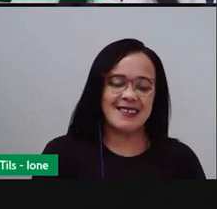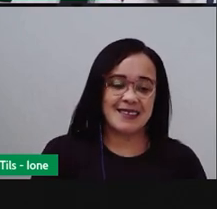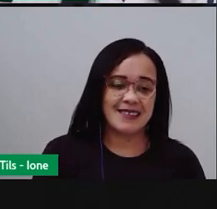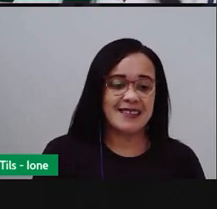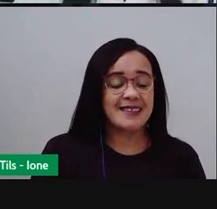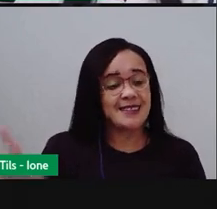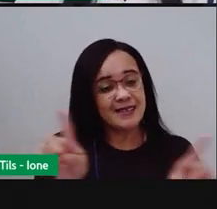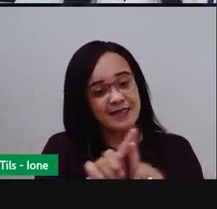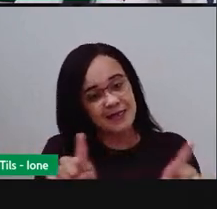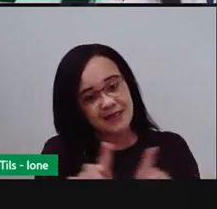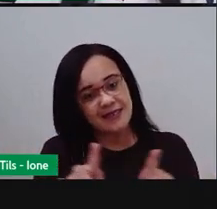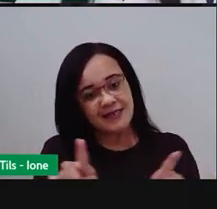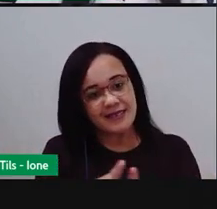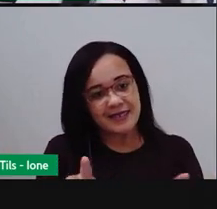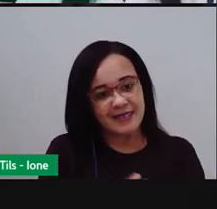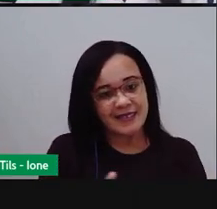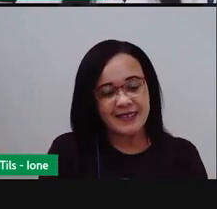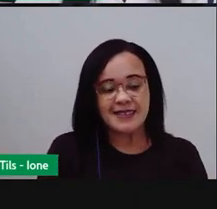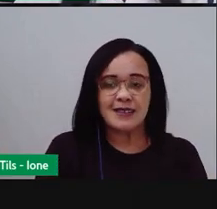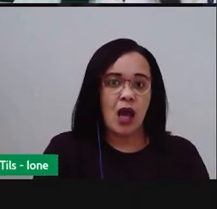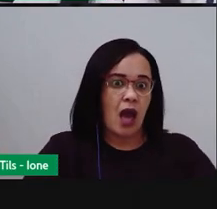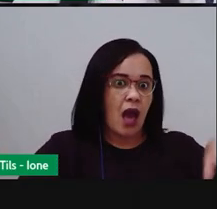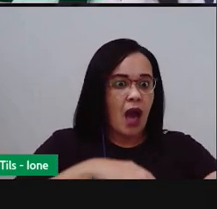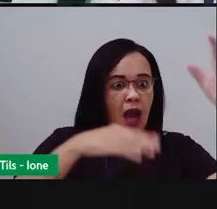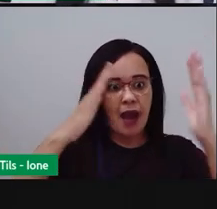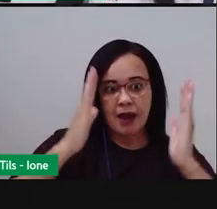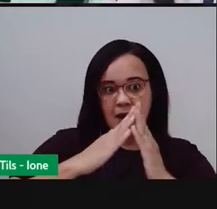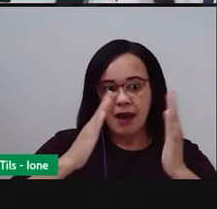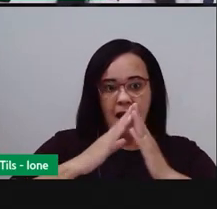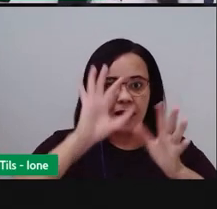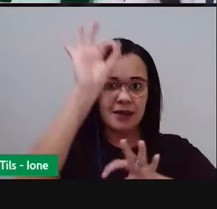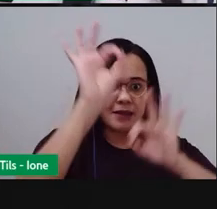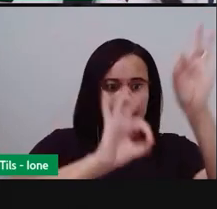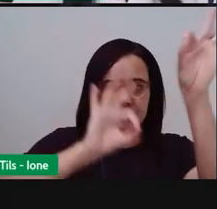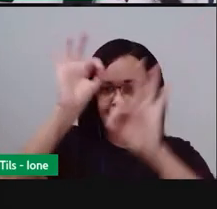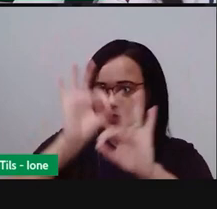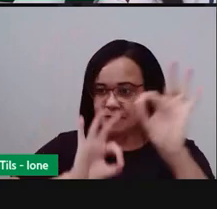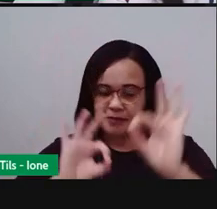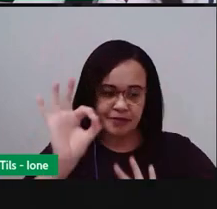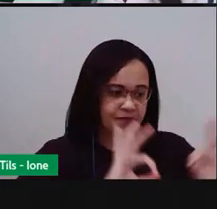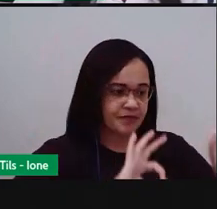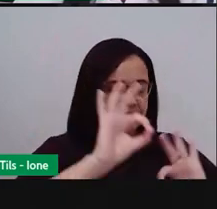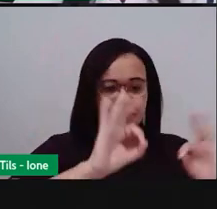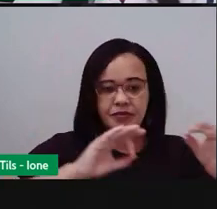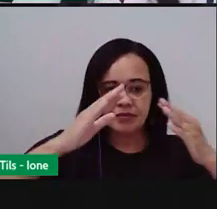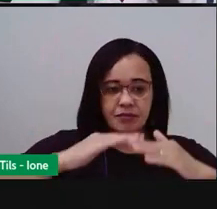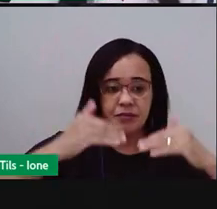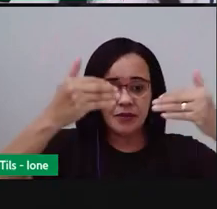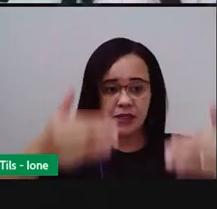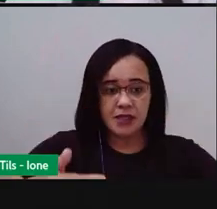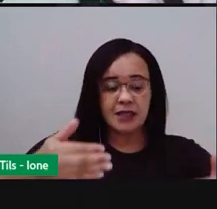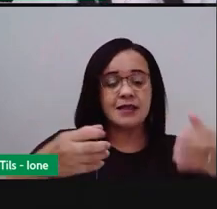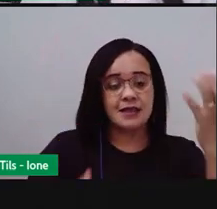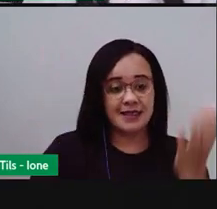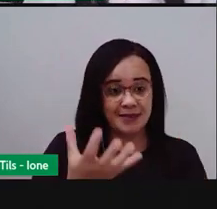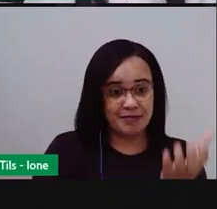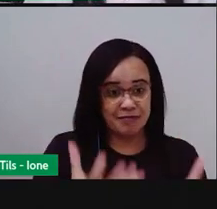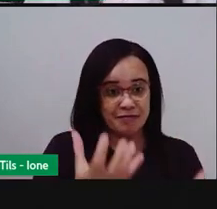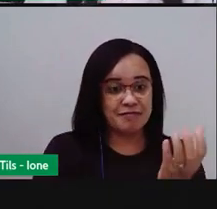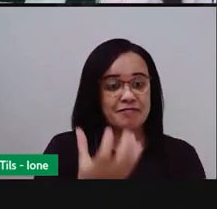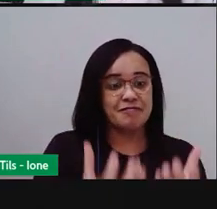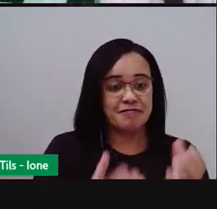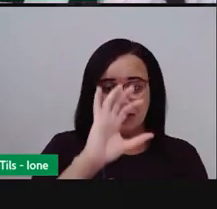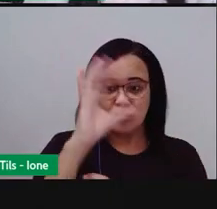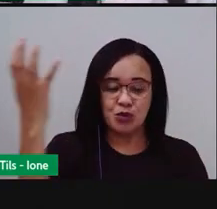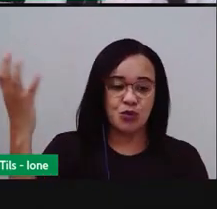Também, na frente das casas, no São João daquele tempo, na frente das casas, tinha fogueira, assando milho,